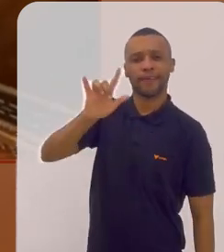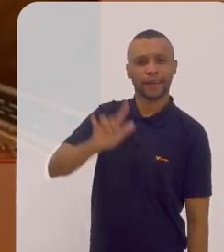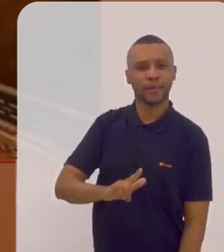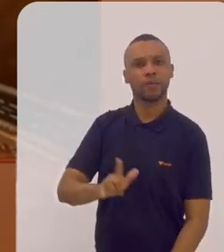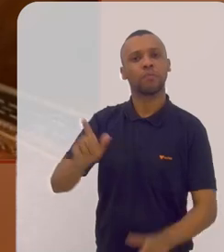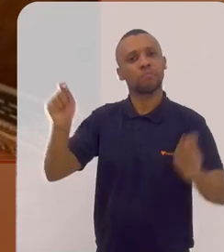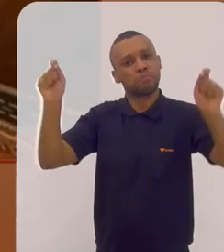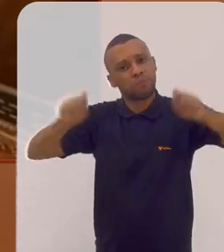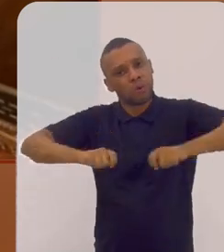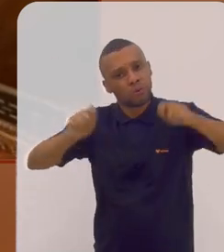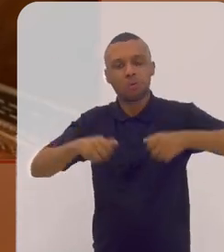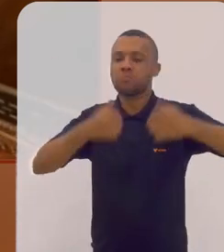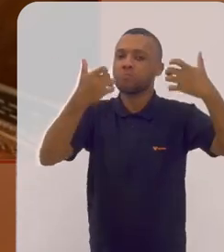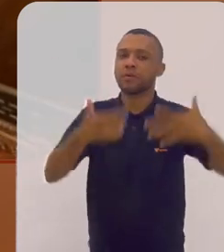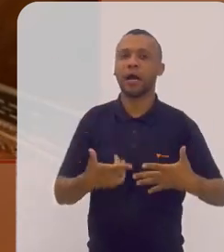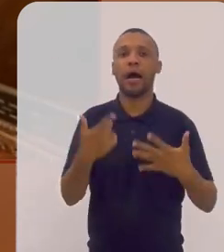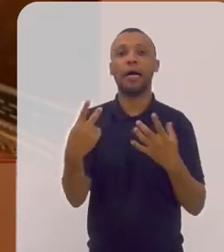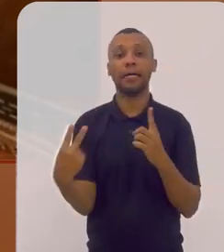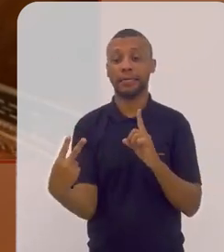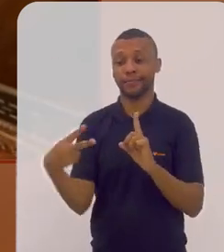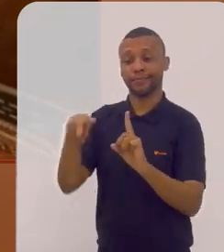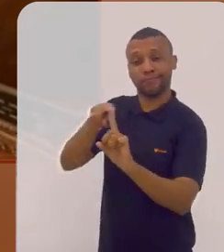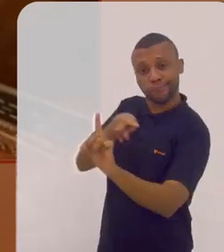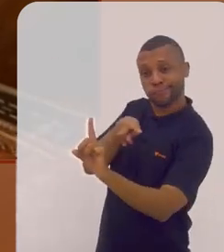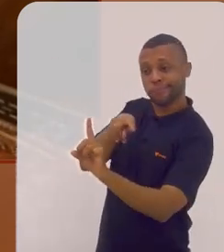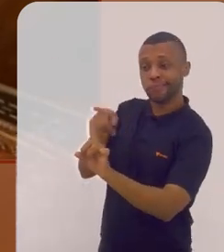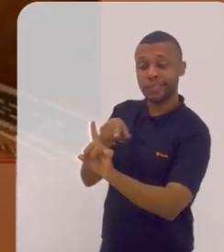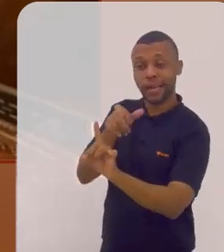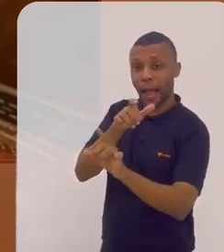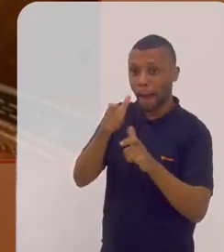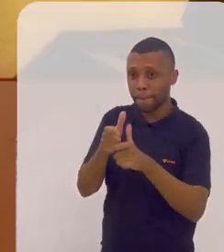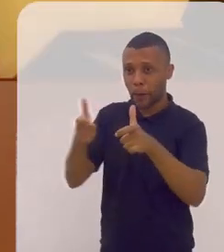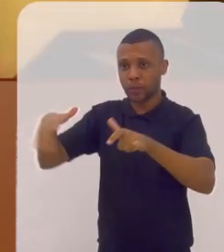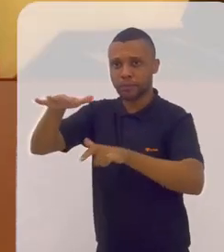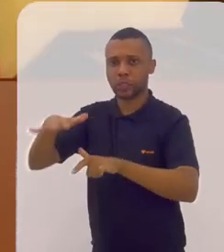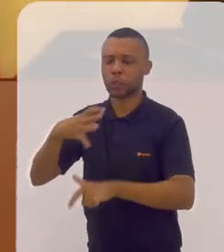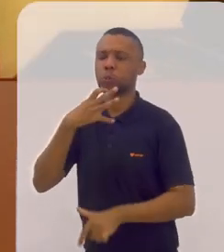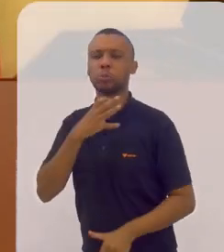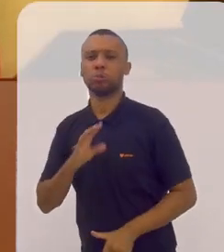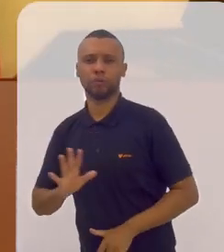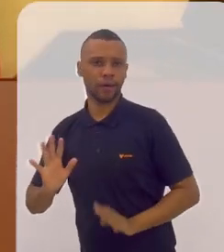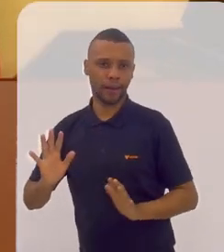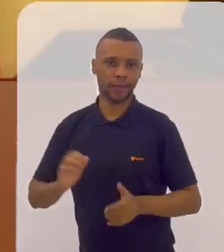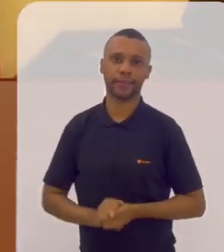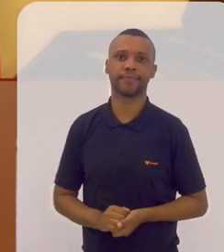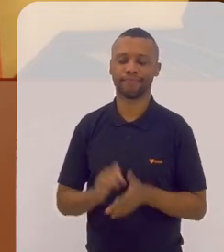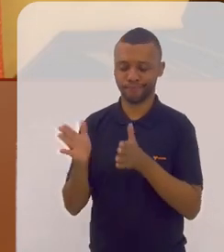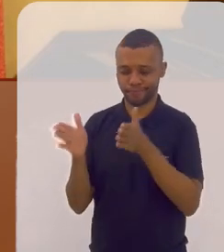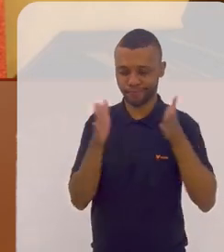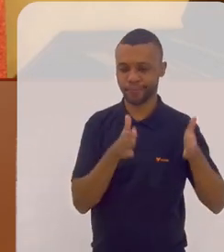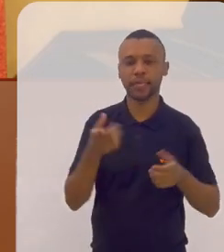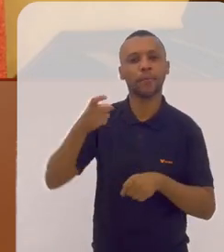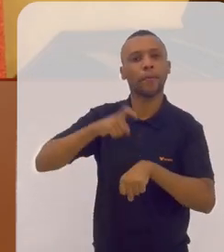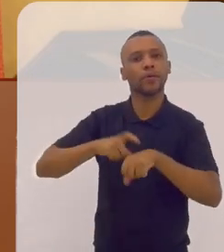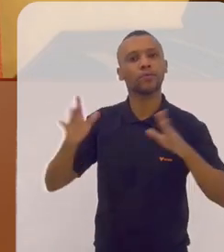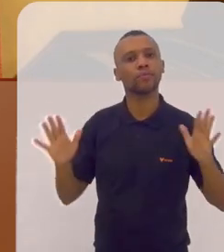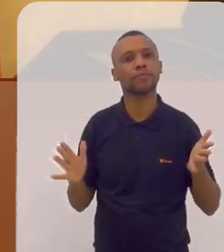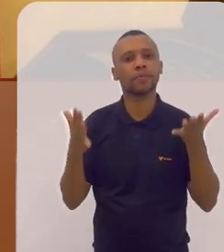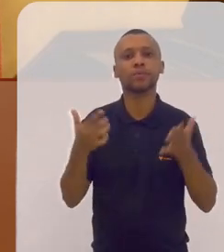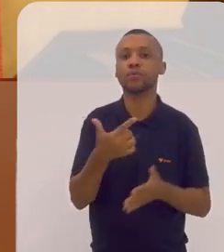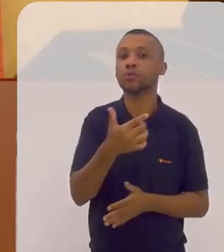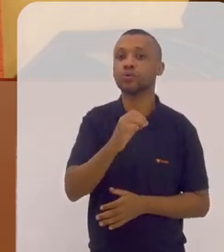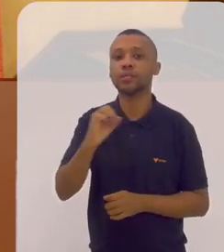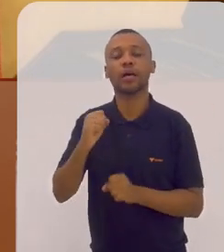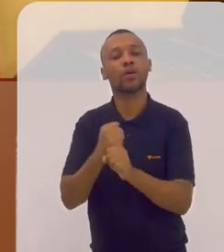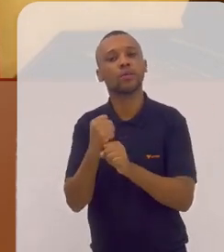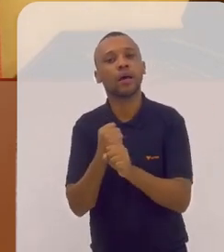feliz por poder falar desse lado tão desconhecido de Dom Pedro e esse momento de comemoração